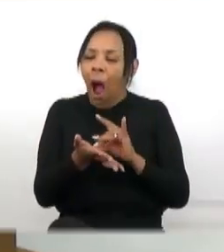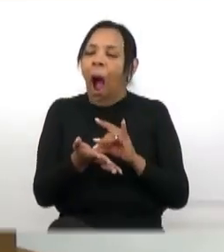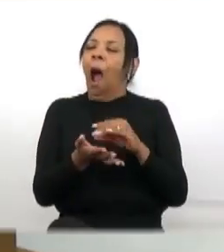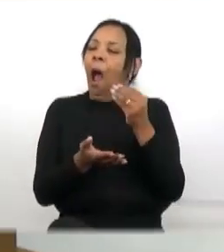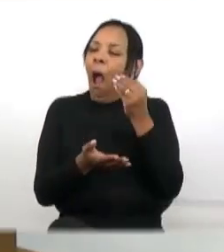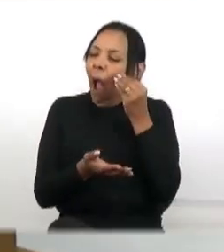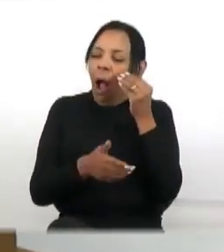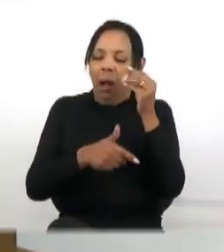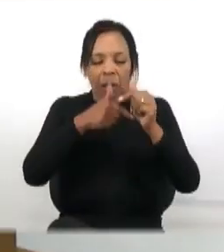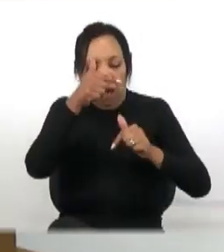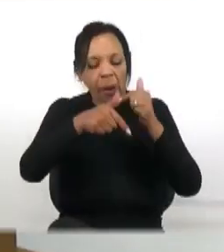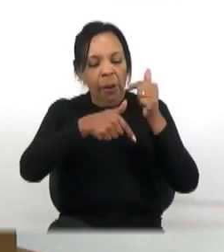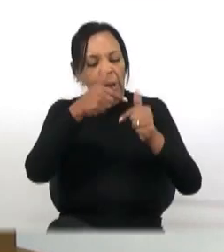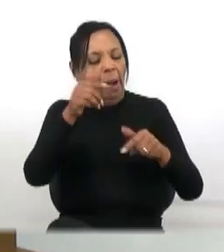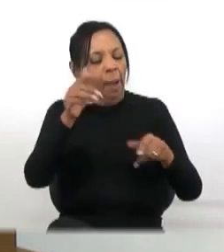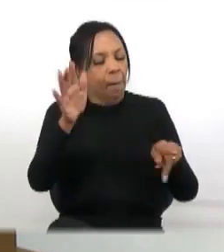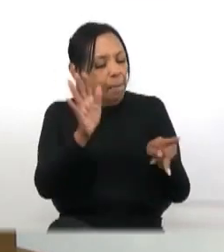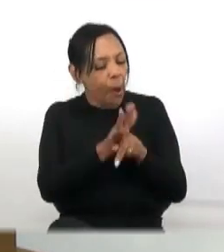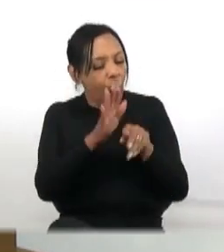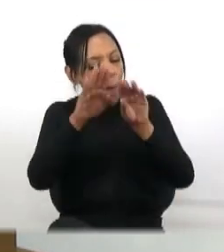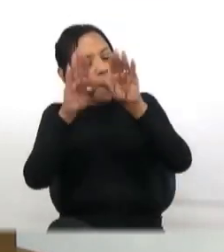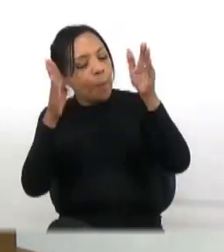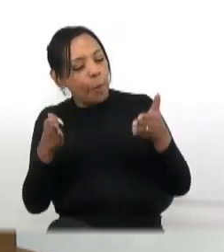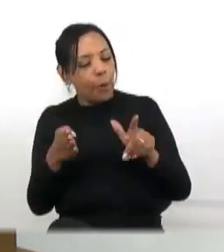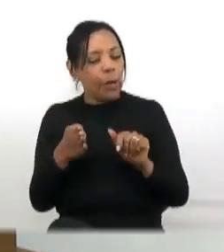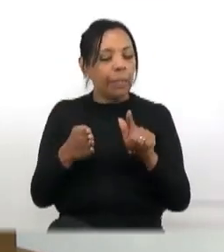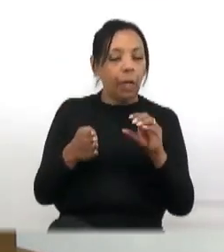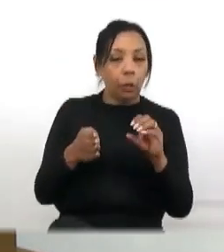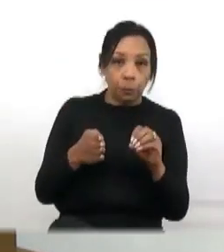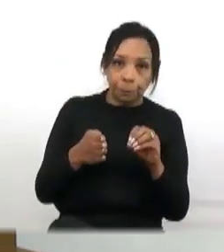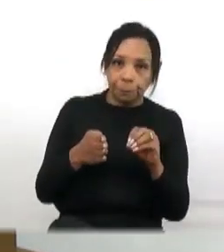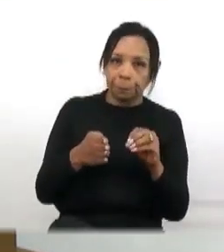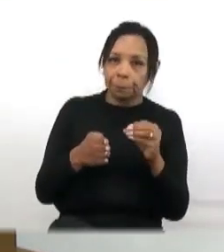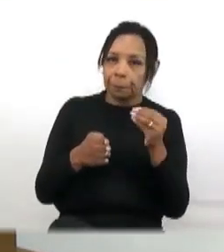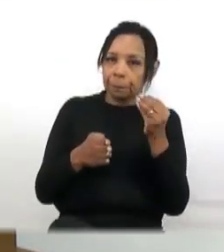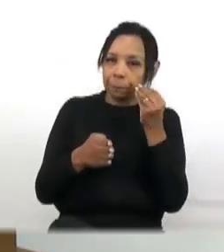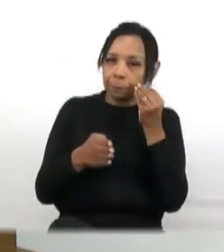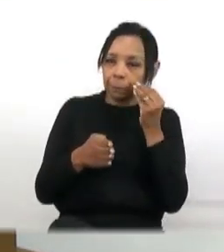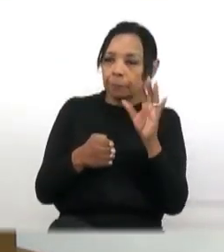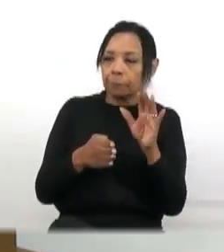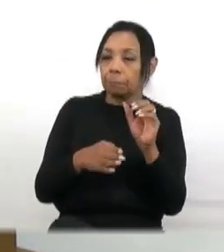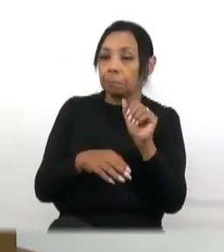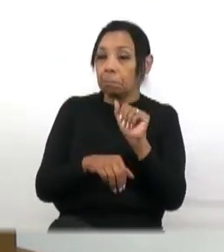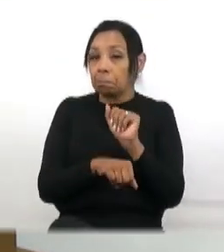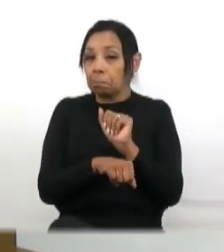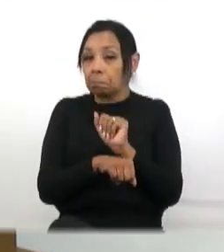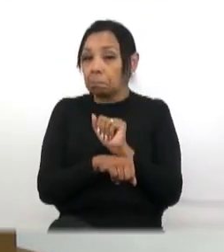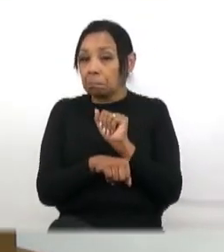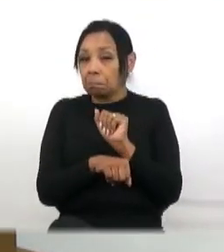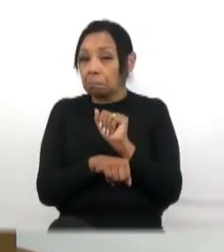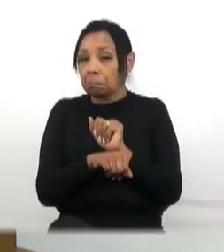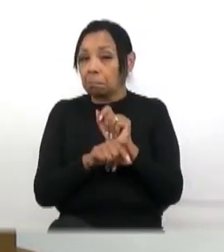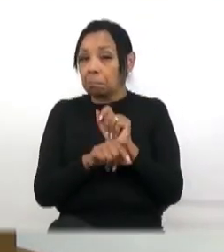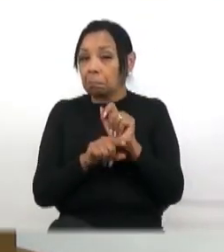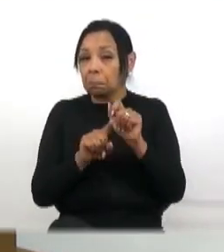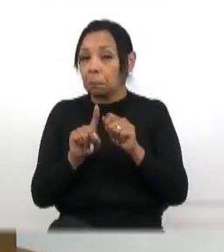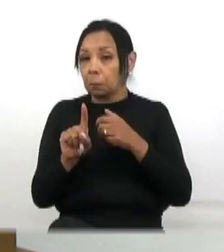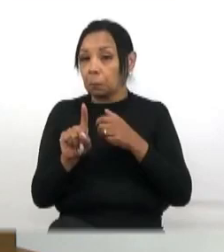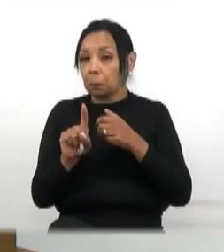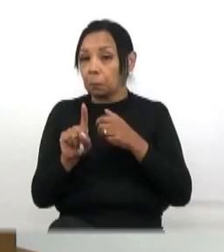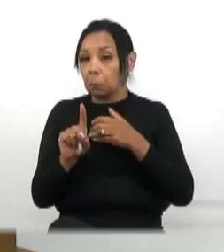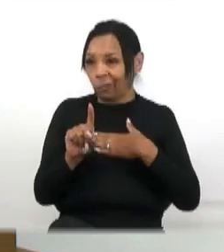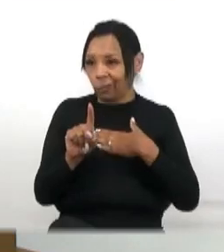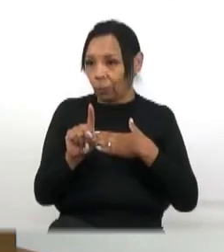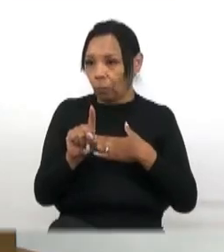Sobre a cobertura lá do lago, às vezes eles entenderam que é bom esperar passar o mês de agosto, que o mês de agosto venta muito,